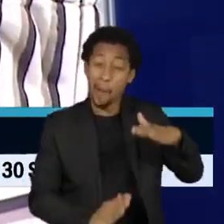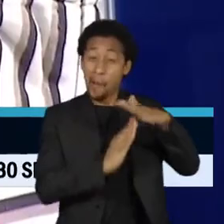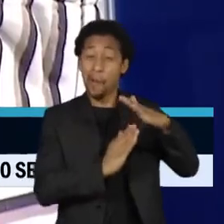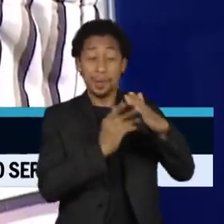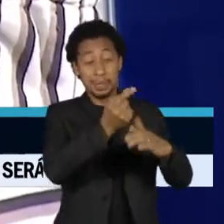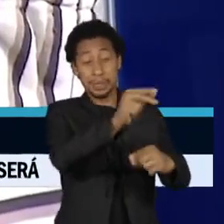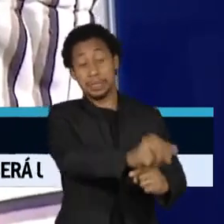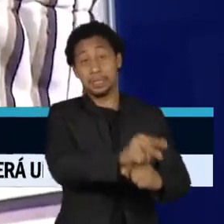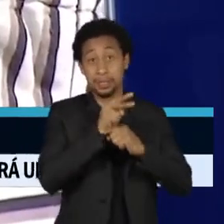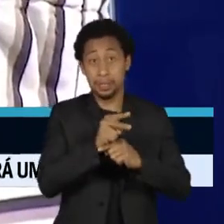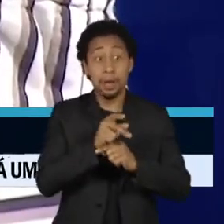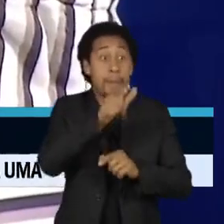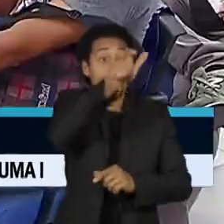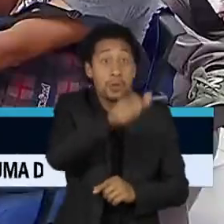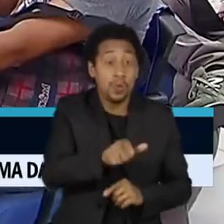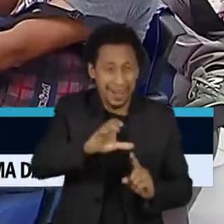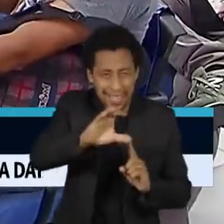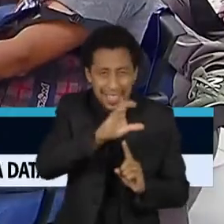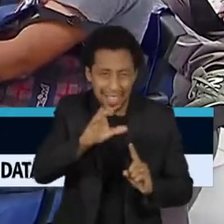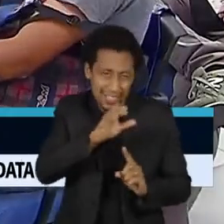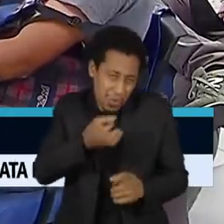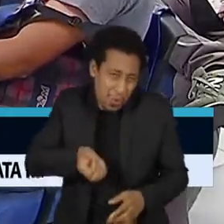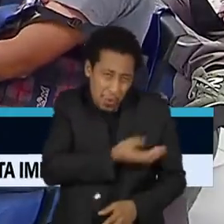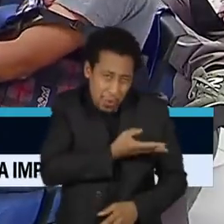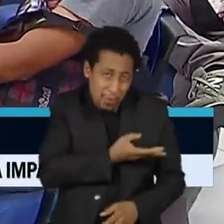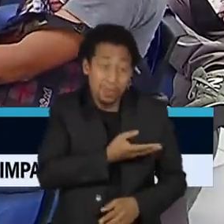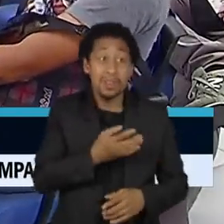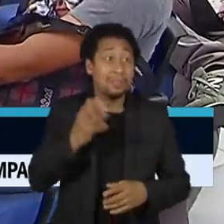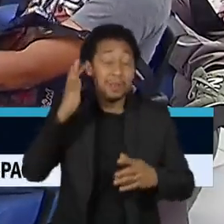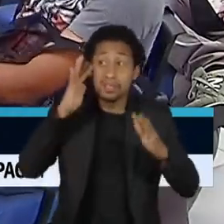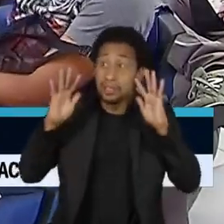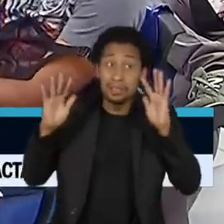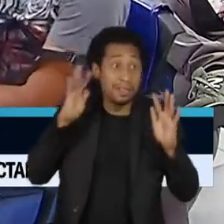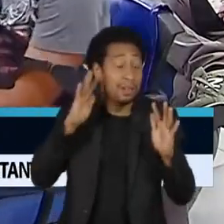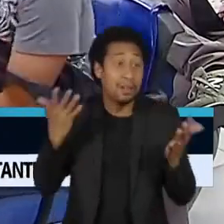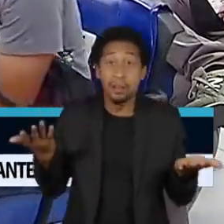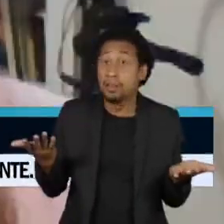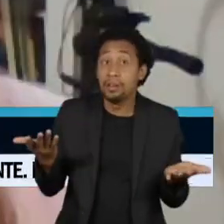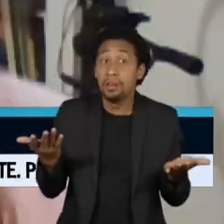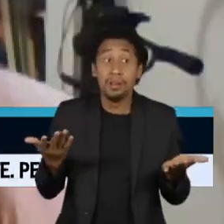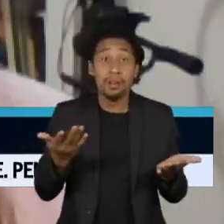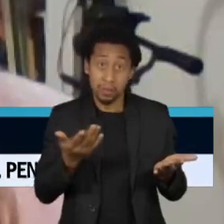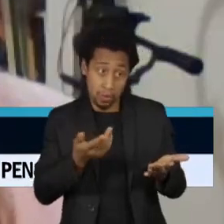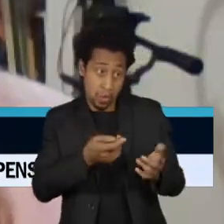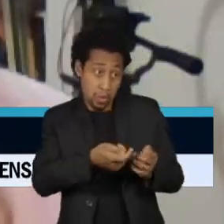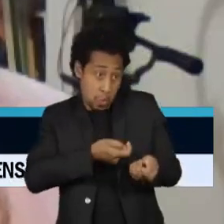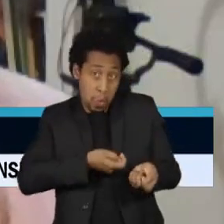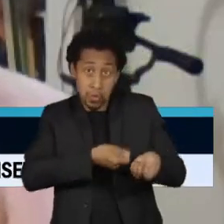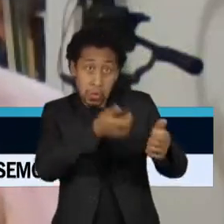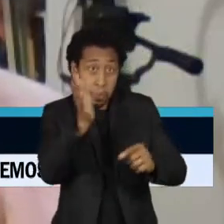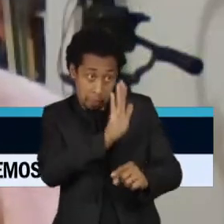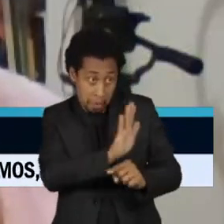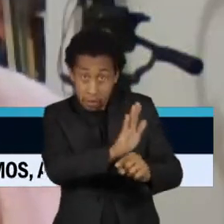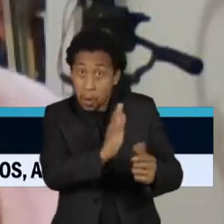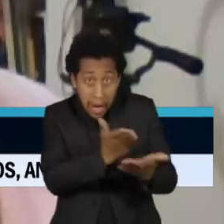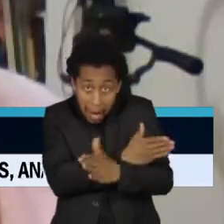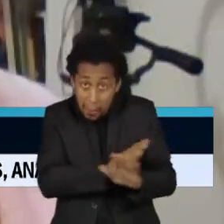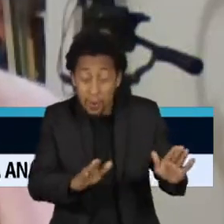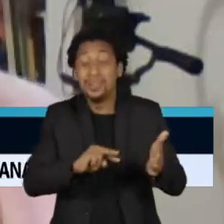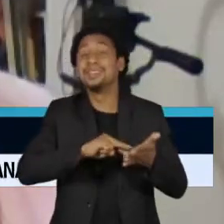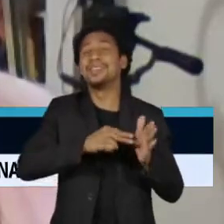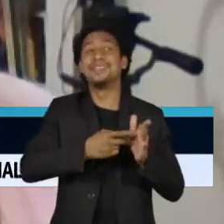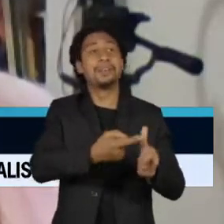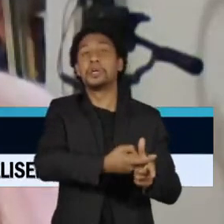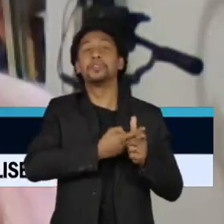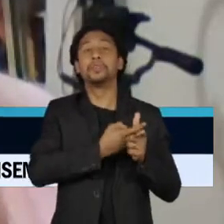agora, ele acha que se acabar o auxílio, que a dívida dele está ok, está perdoada. E não está, ele se torna